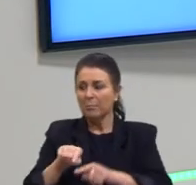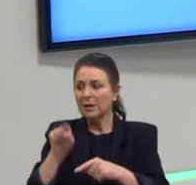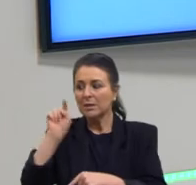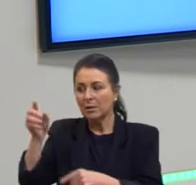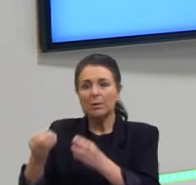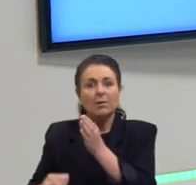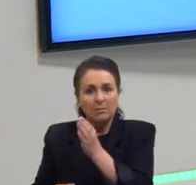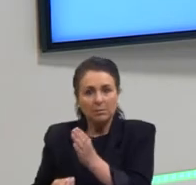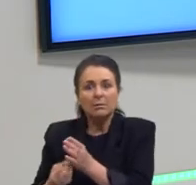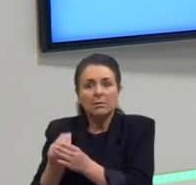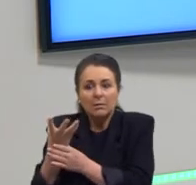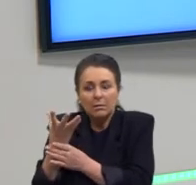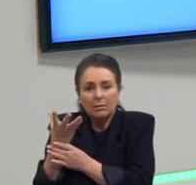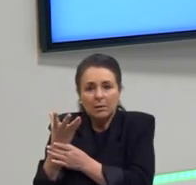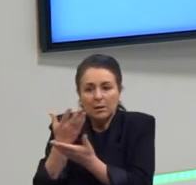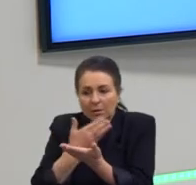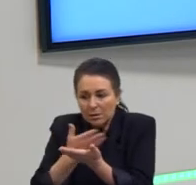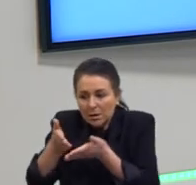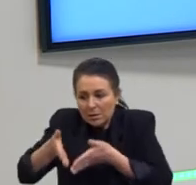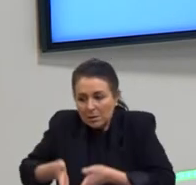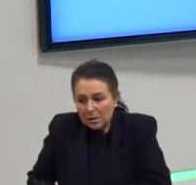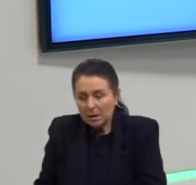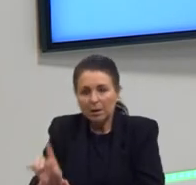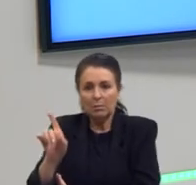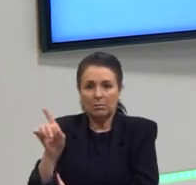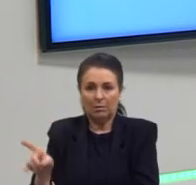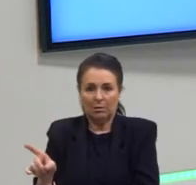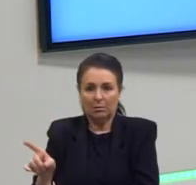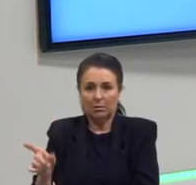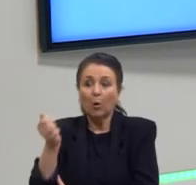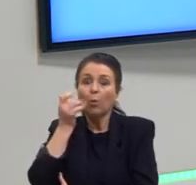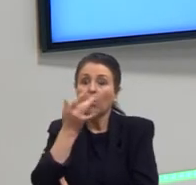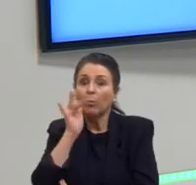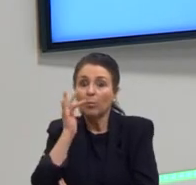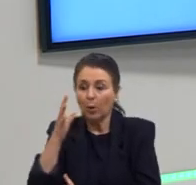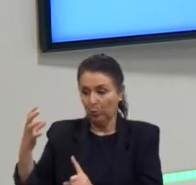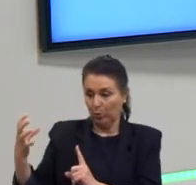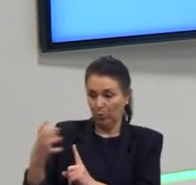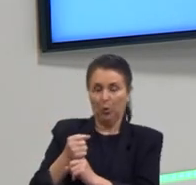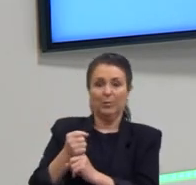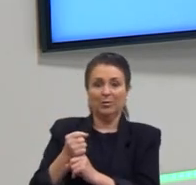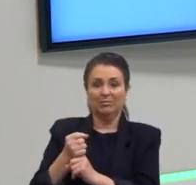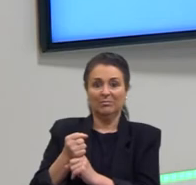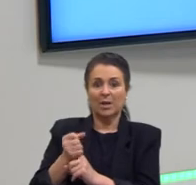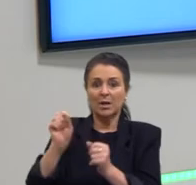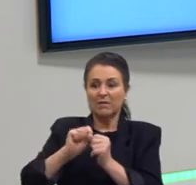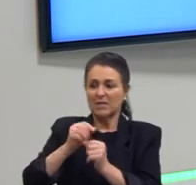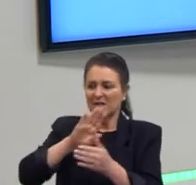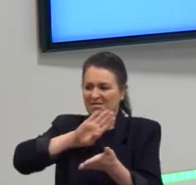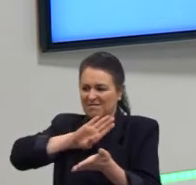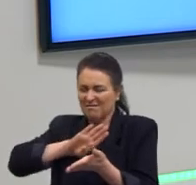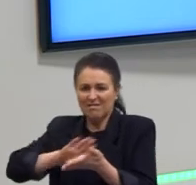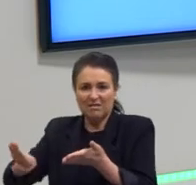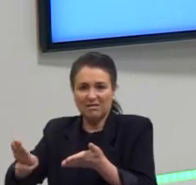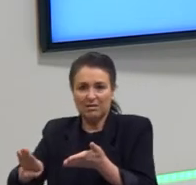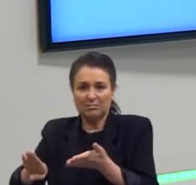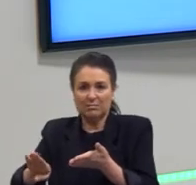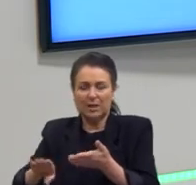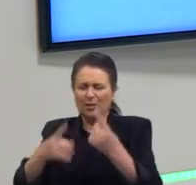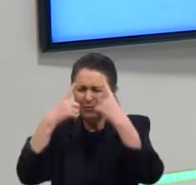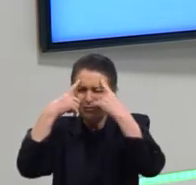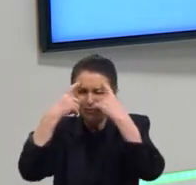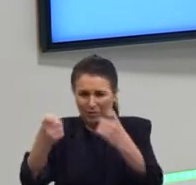daquele país. Então, os britânicos foram lá, dominaram e colocaram essas pessoas numa situação de dominação muito violenta.